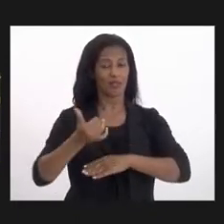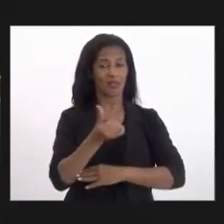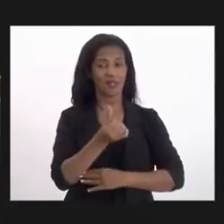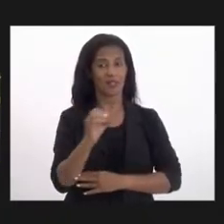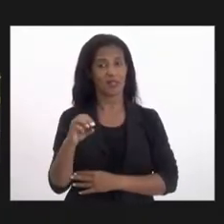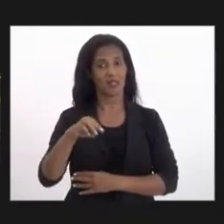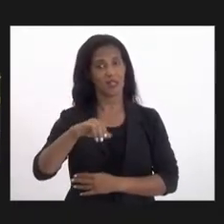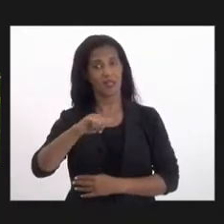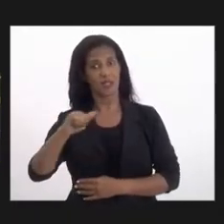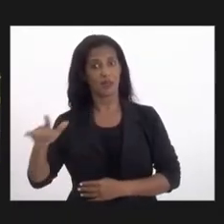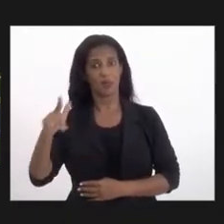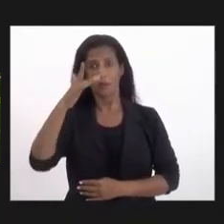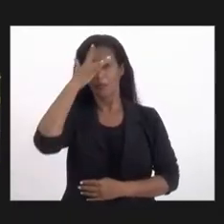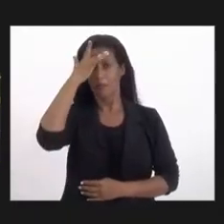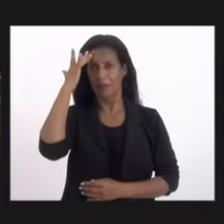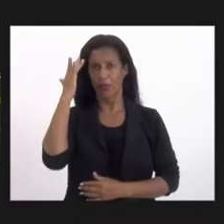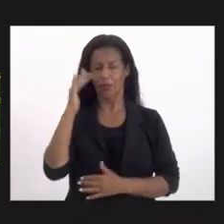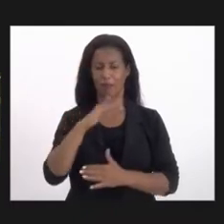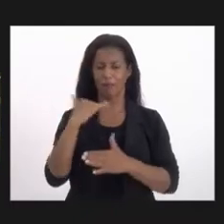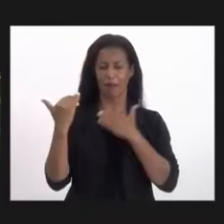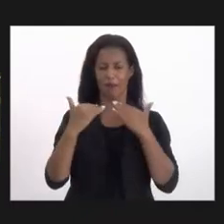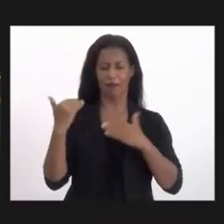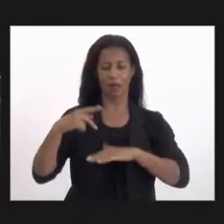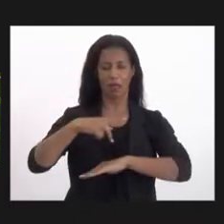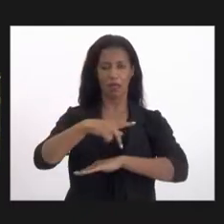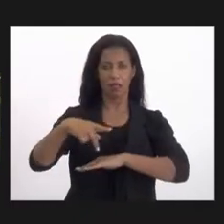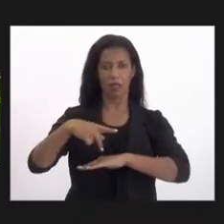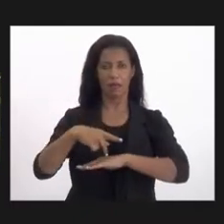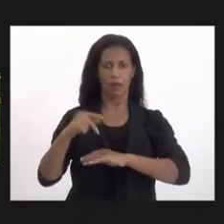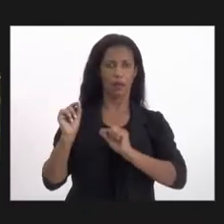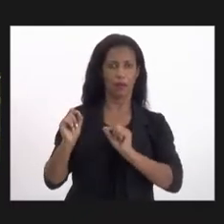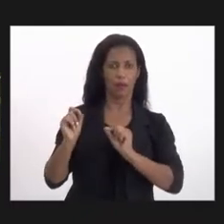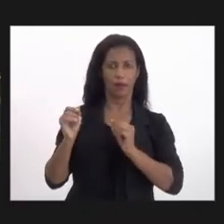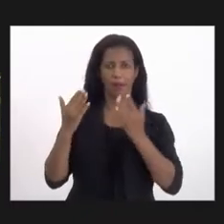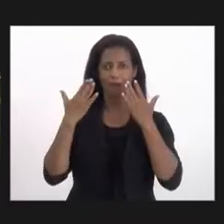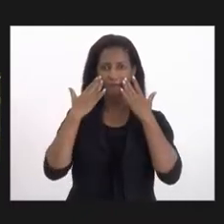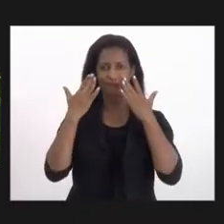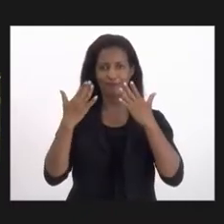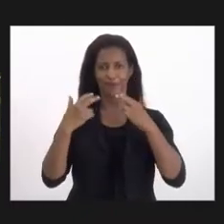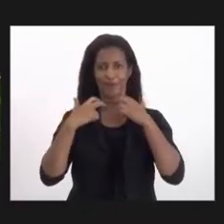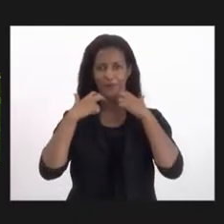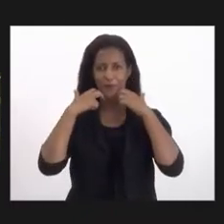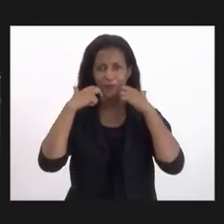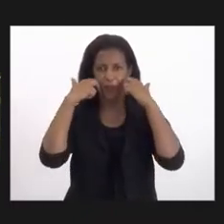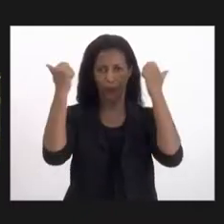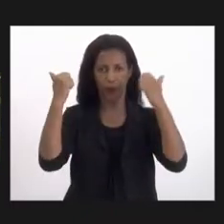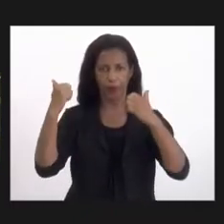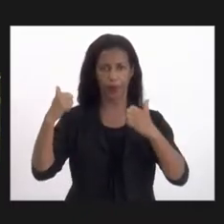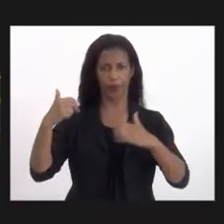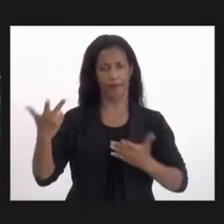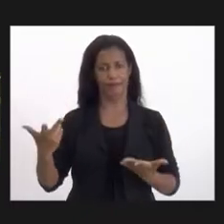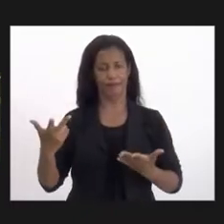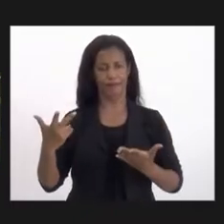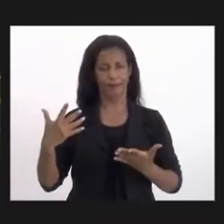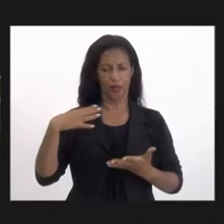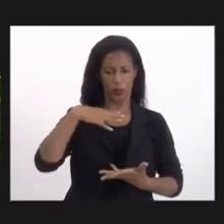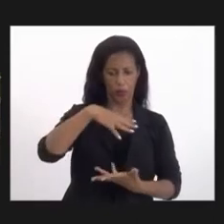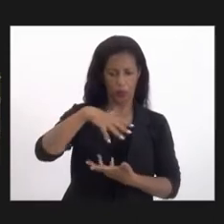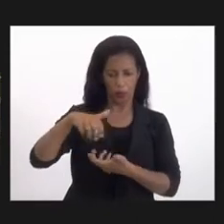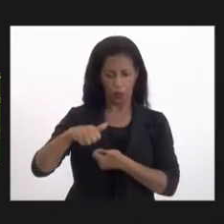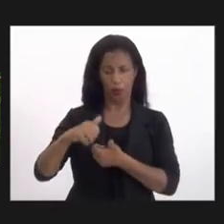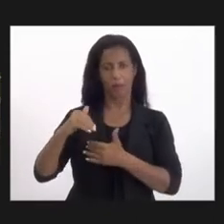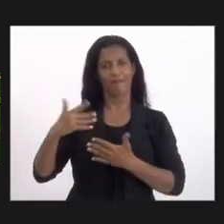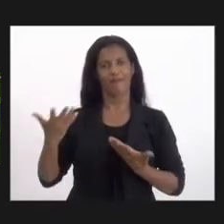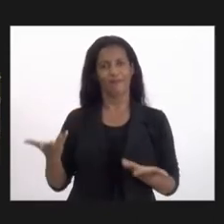e o nosso país sendo envergonhado a nível nacional, internacional. Enfim, é muito ruim isso.